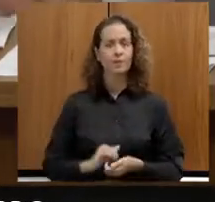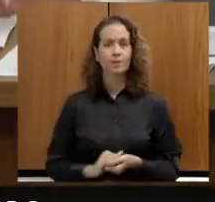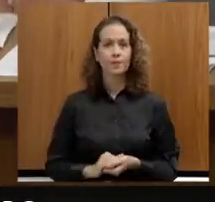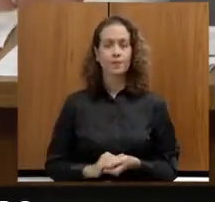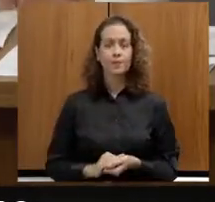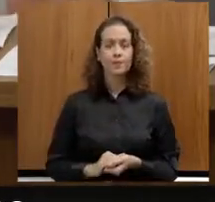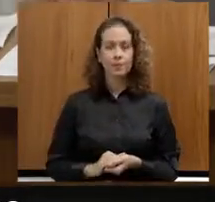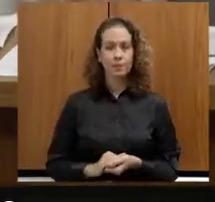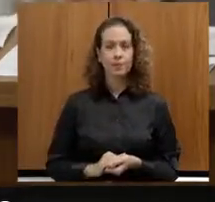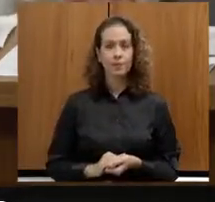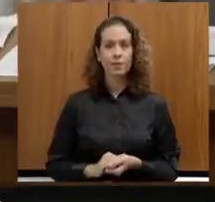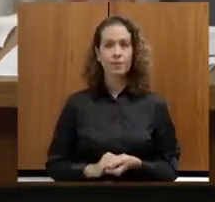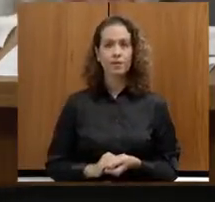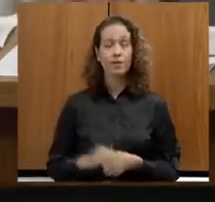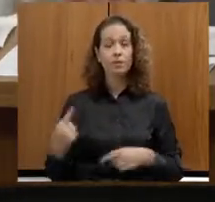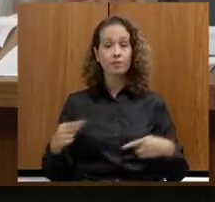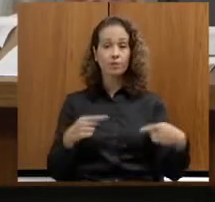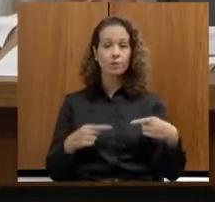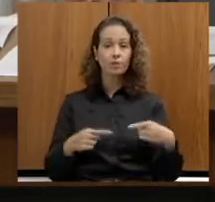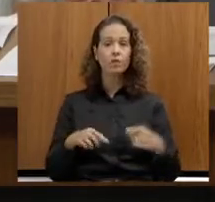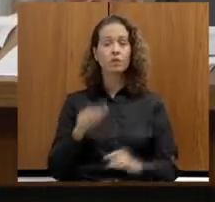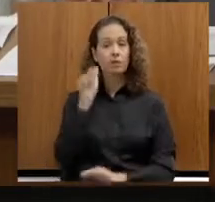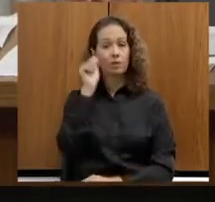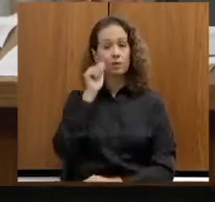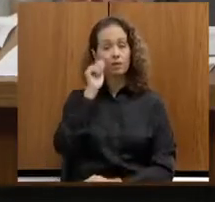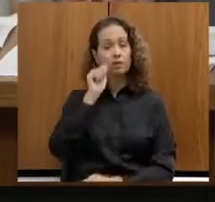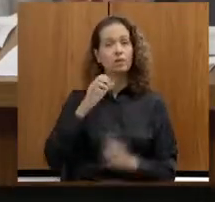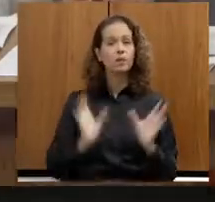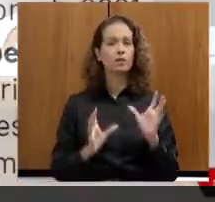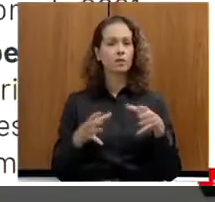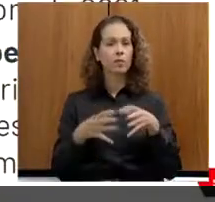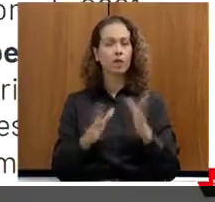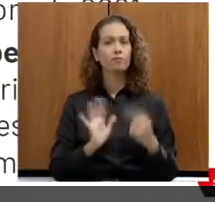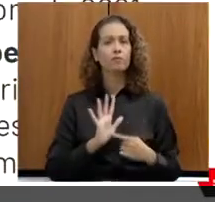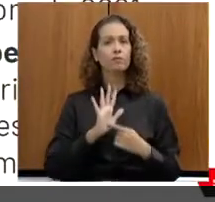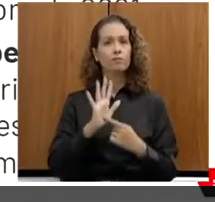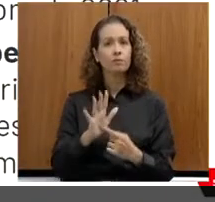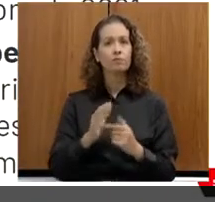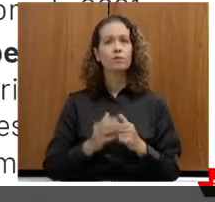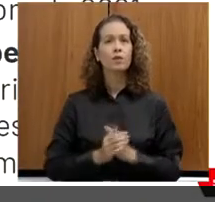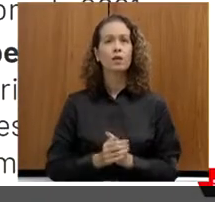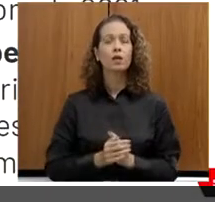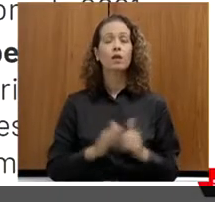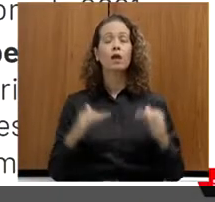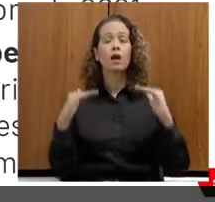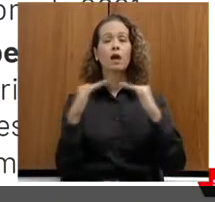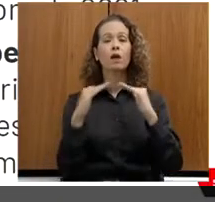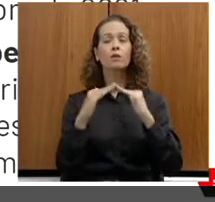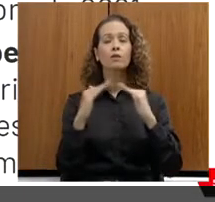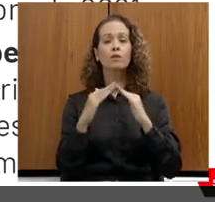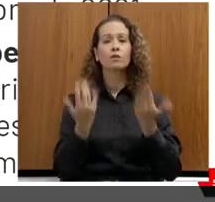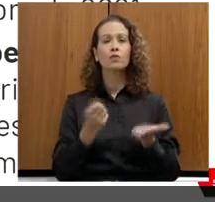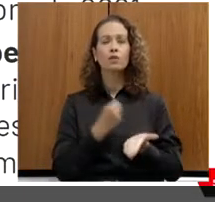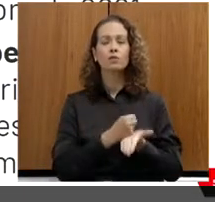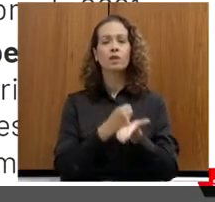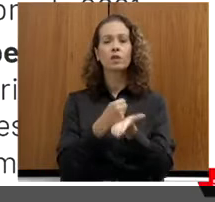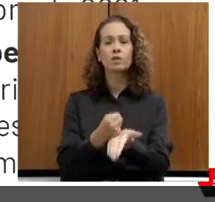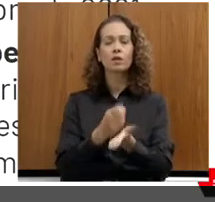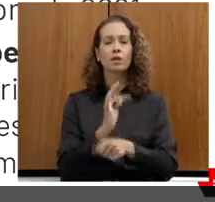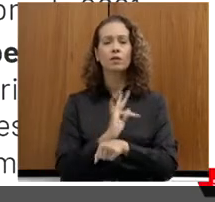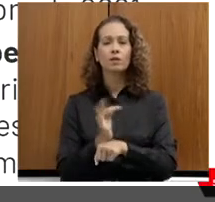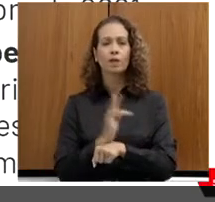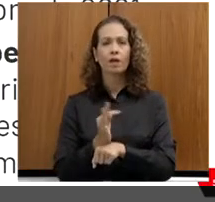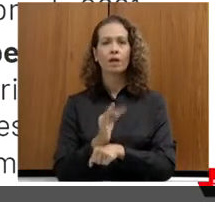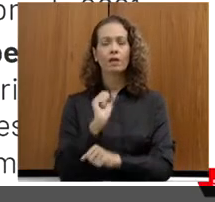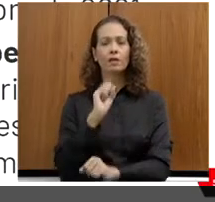Na política para as mulheres, eu queria dar destaque em um acordo de cooperação técnico da CEDESI, da Secretaria Estadual de